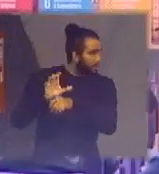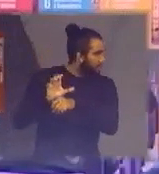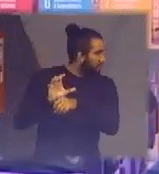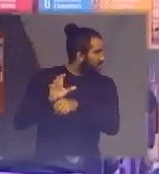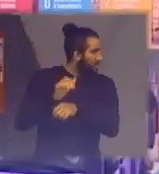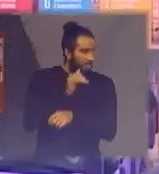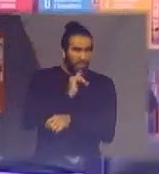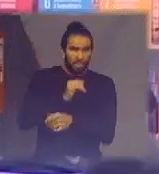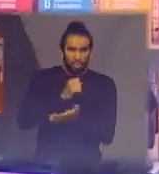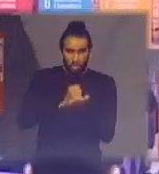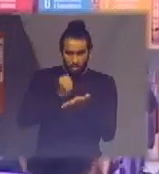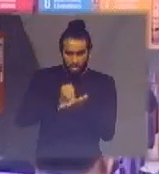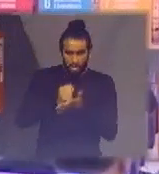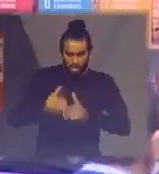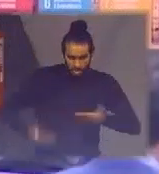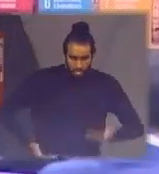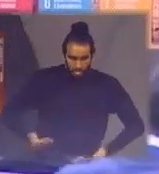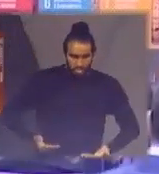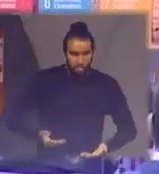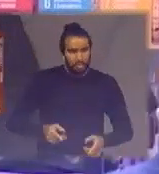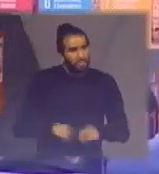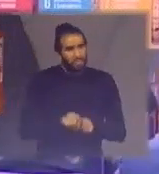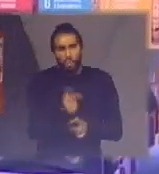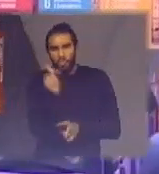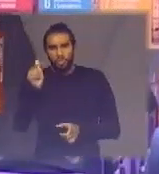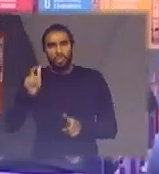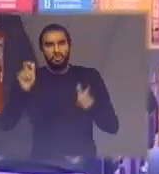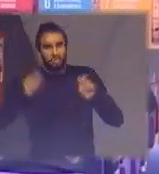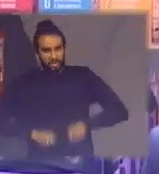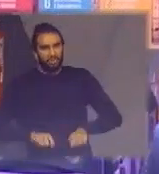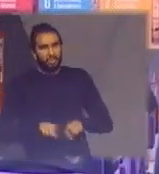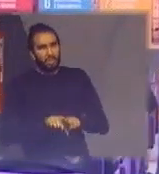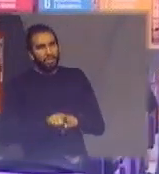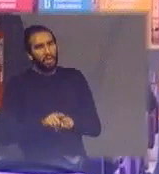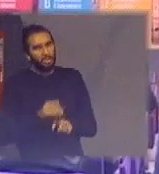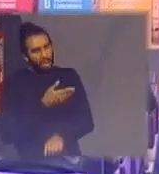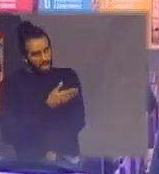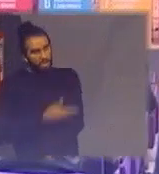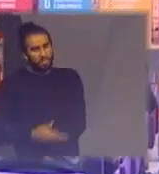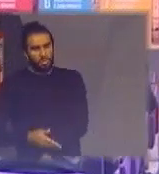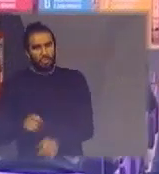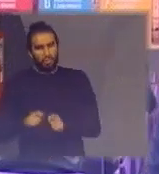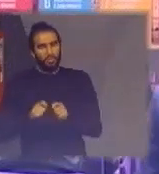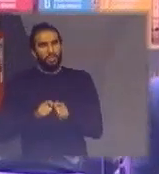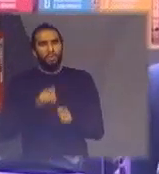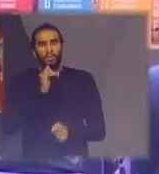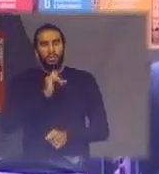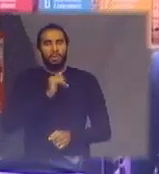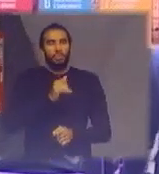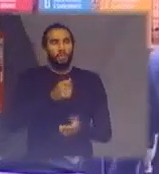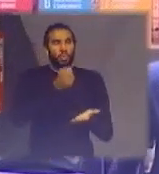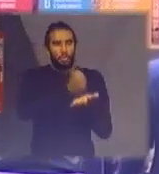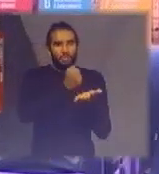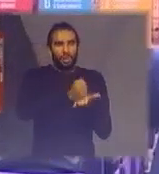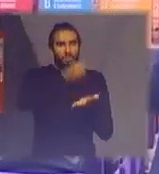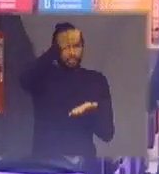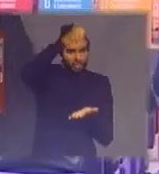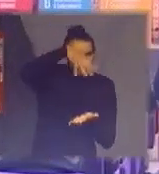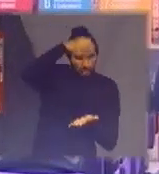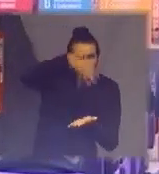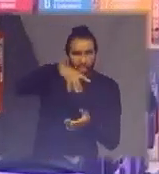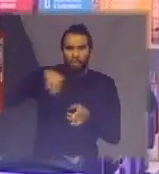contrata o serviço e é uma tendência mundial você não contrata mais equipamento você não compra mais equipamento você contrata iluminação você contrata impressão